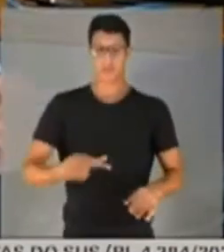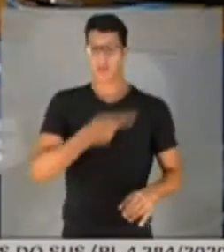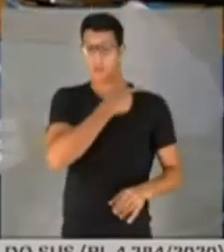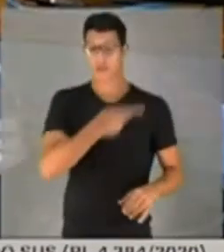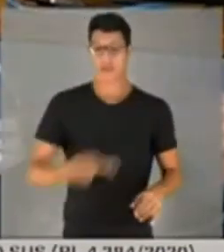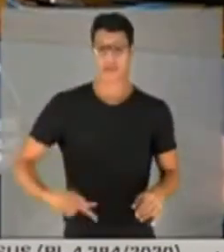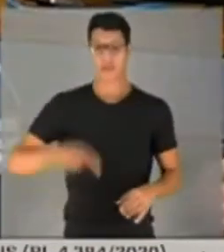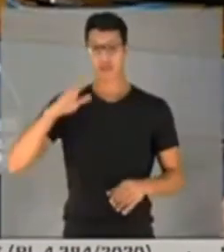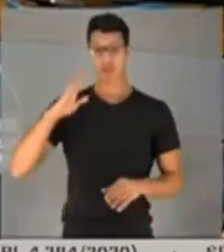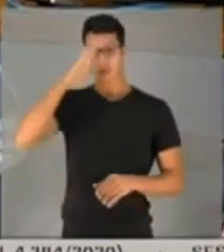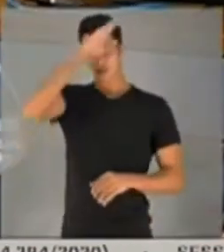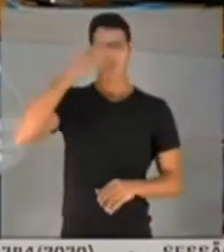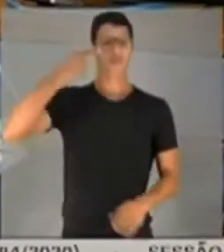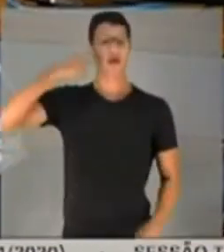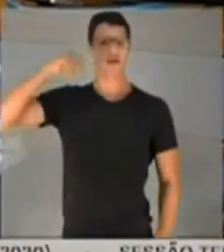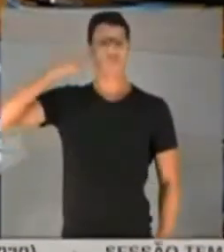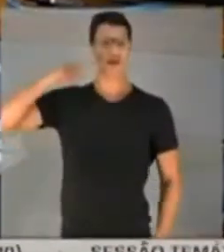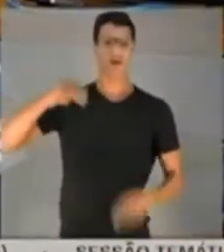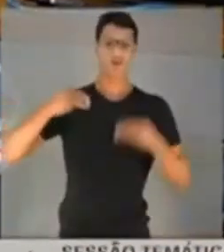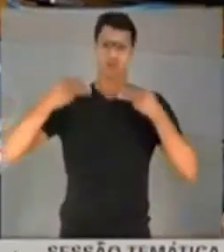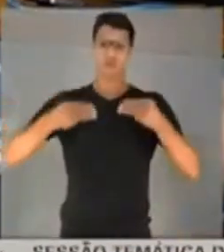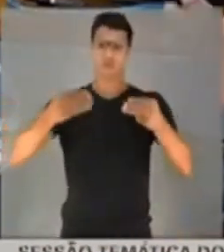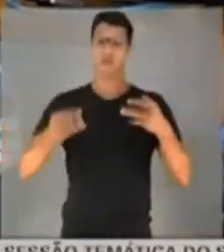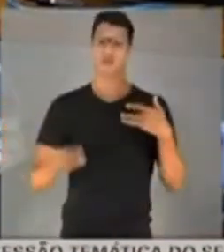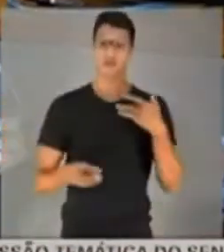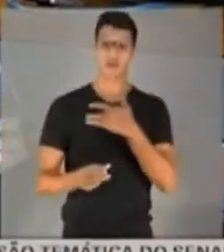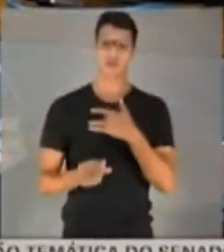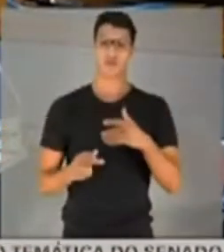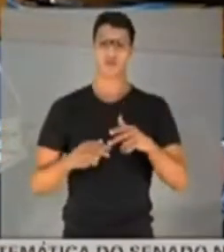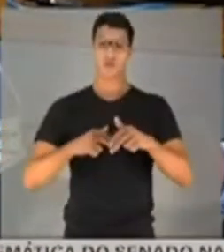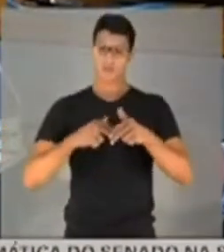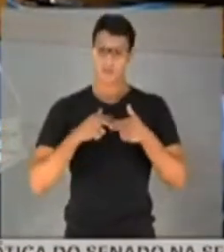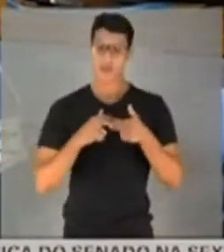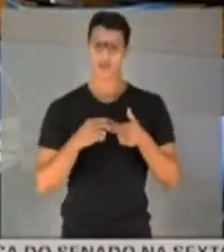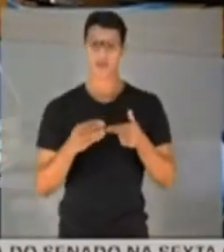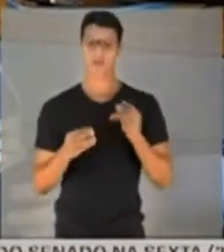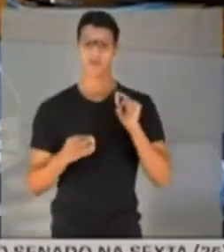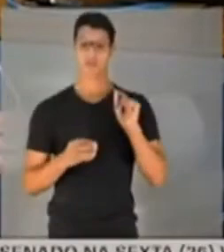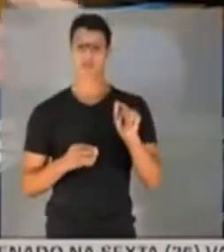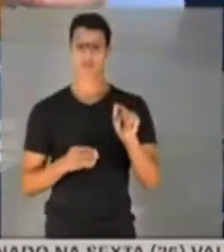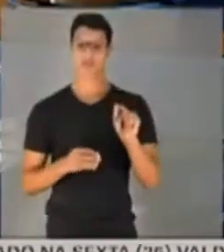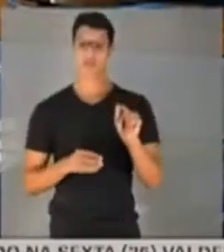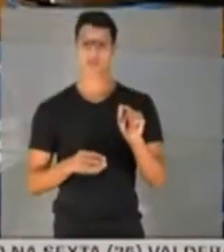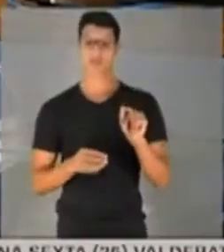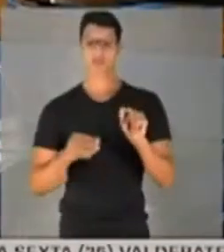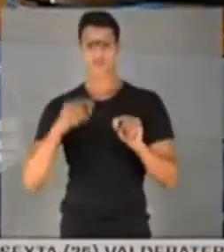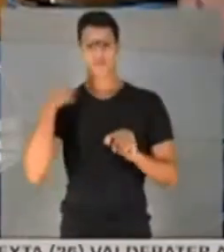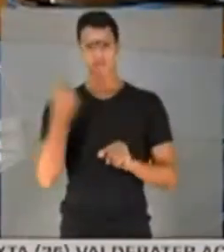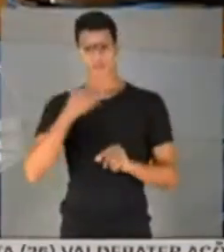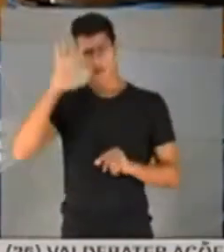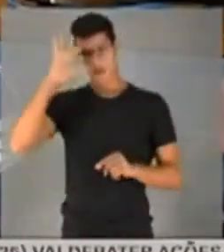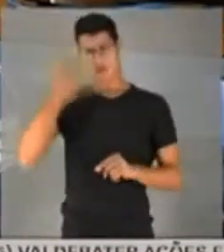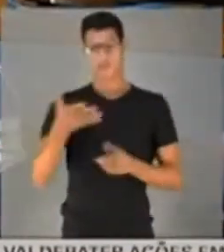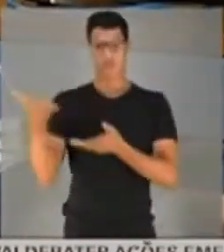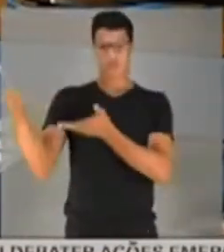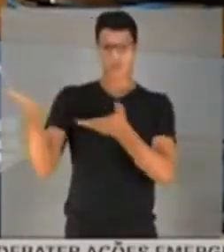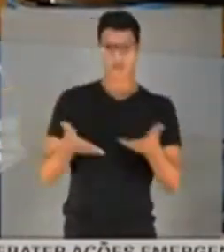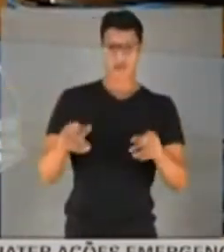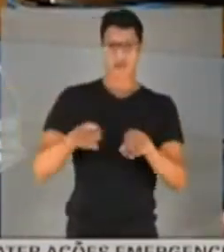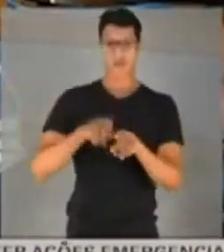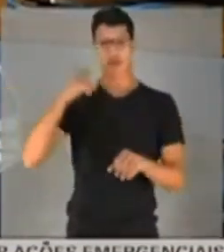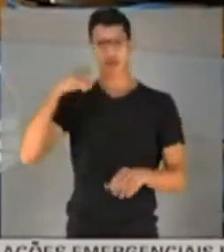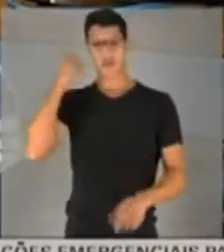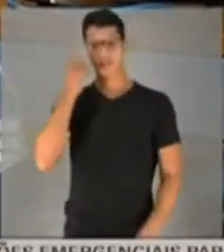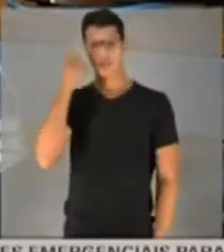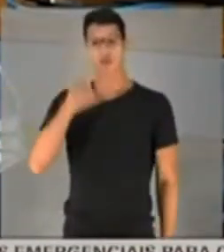República, da fraude em curso do Ministério da Saúde. É por isso que resolvemos convidar também o deputado